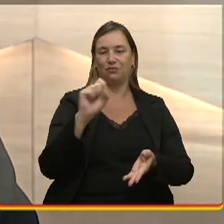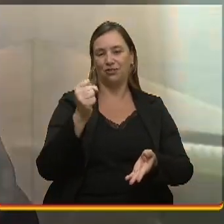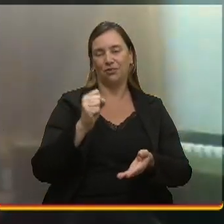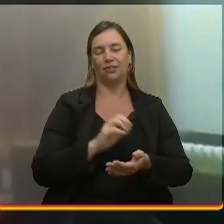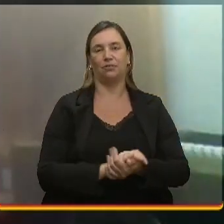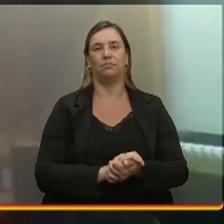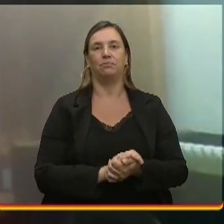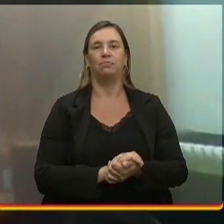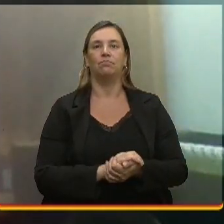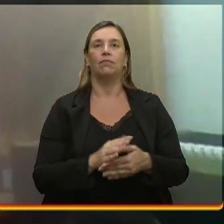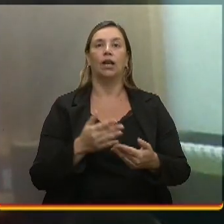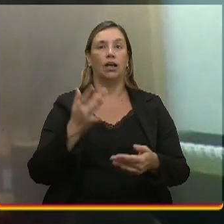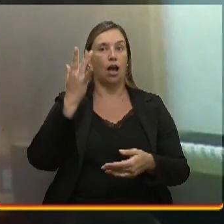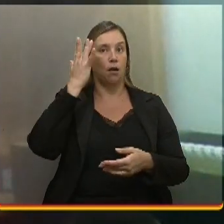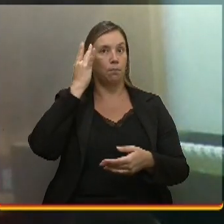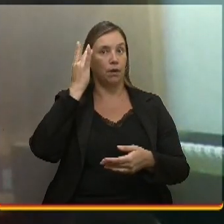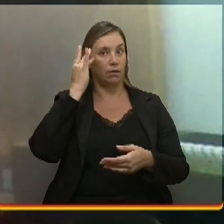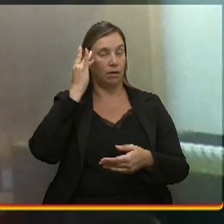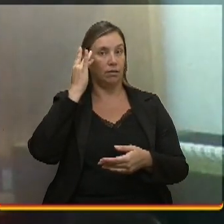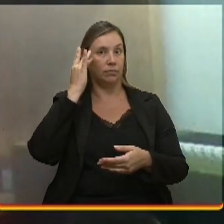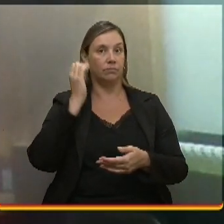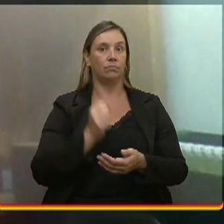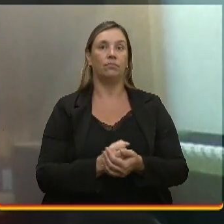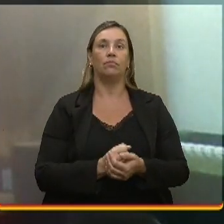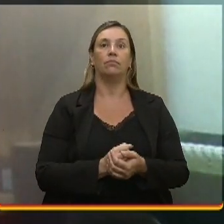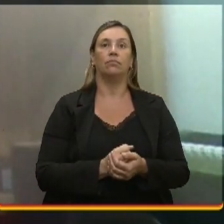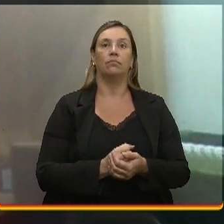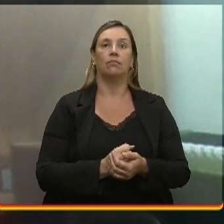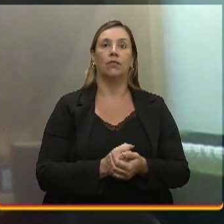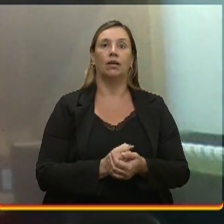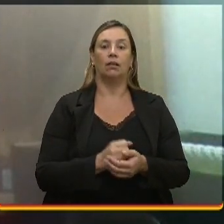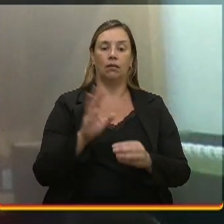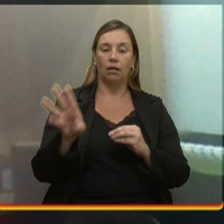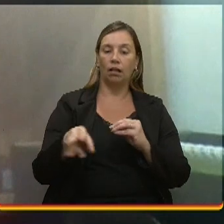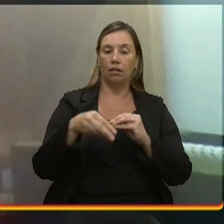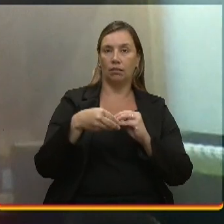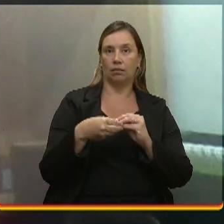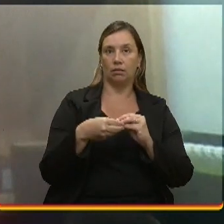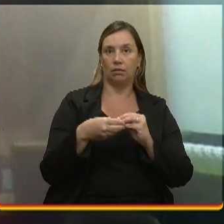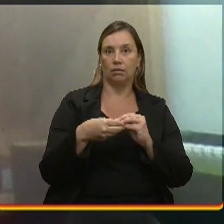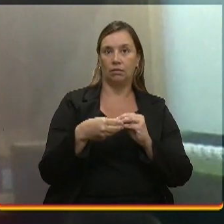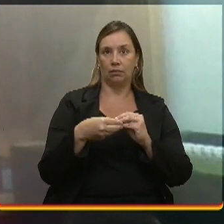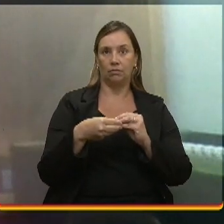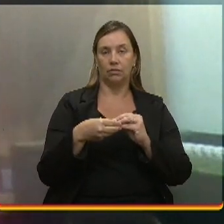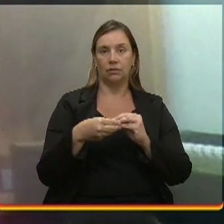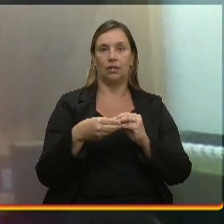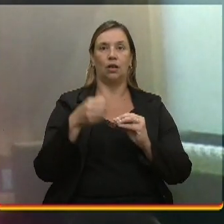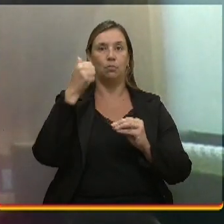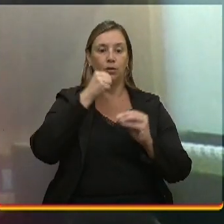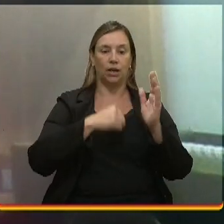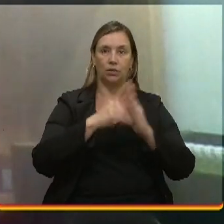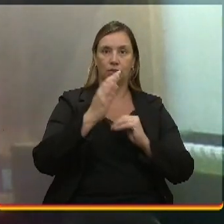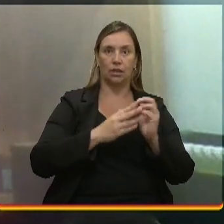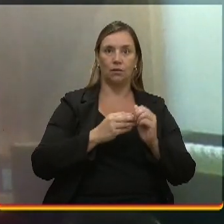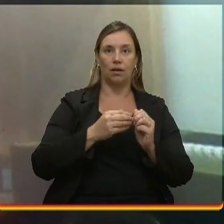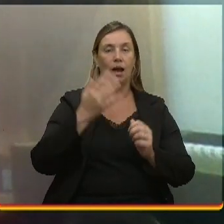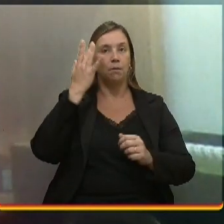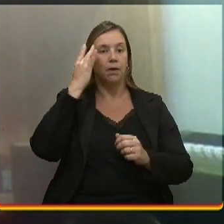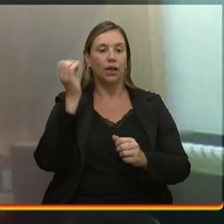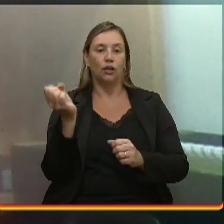amanhã a gente lança o nosso novo, quer dizer, um adendo, né? A Mulher em Construção. Viramos Instituto.